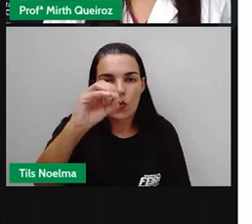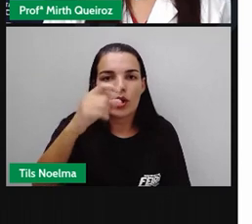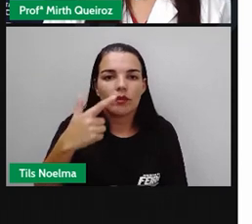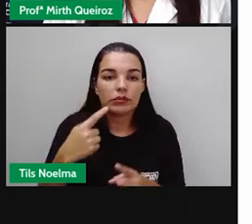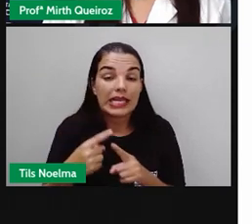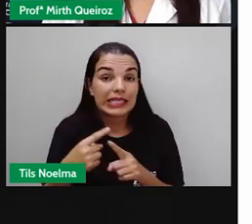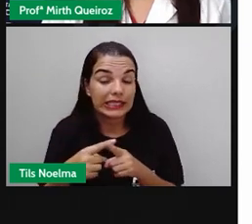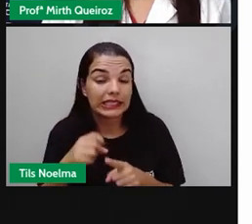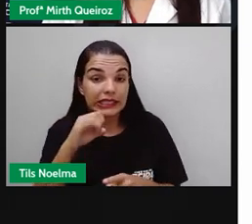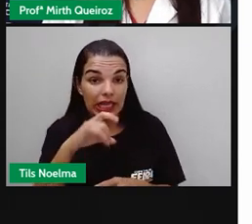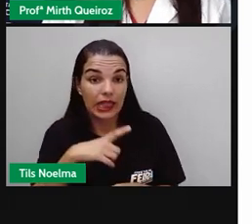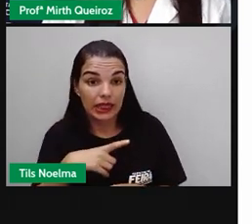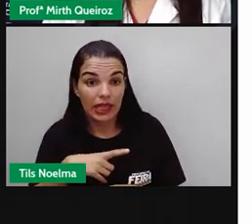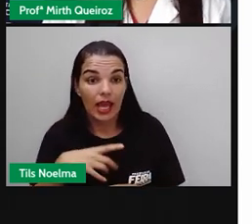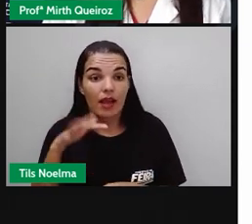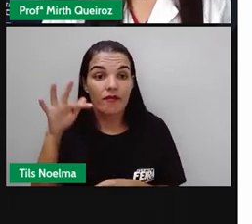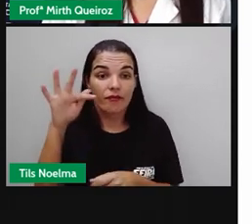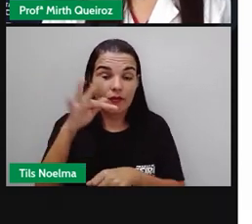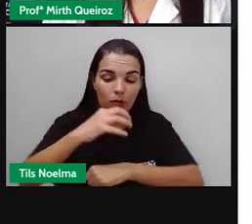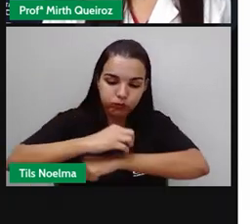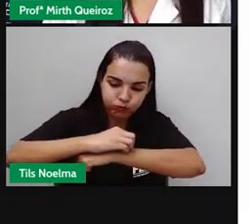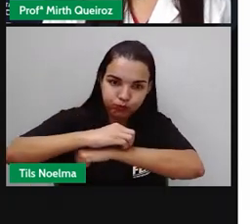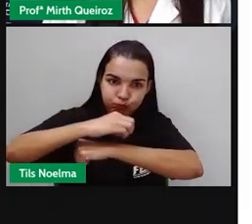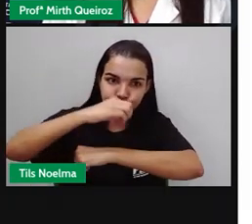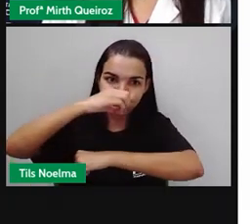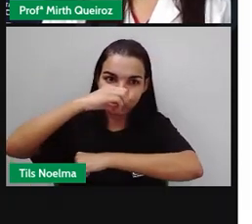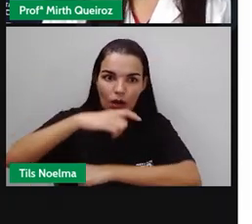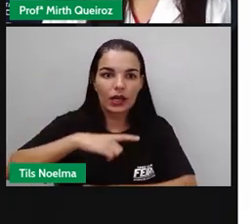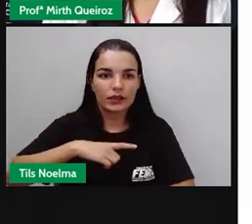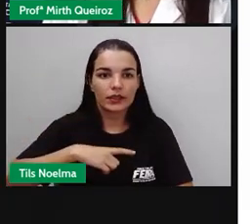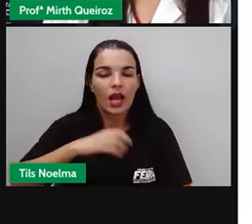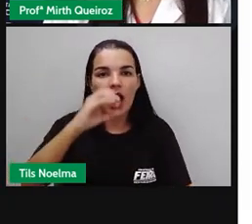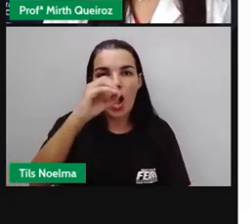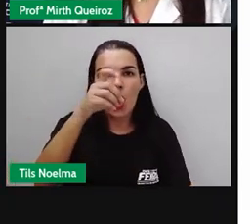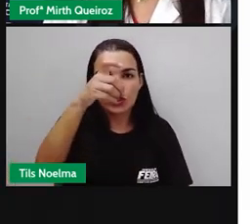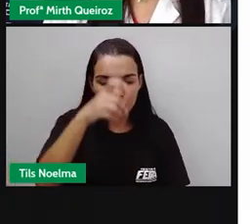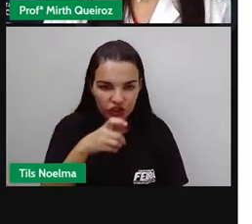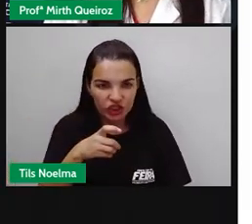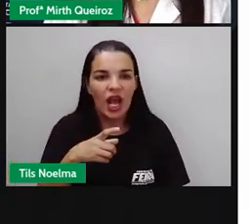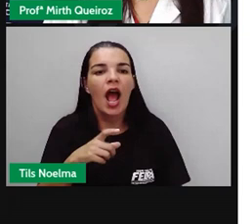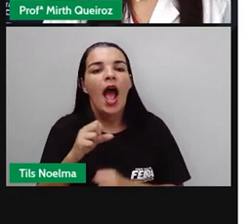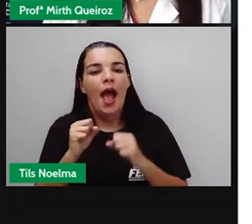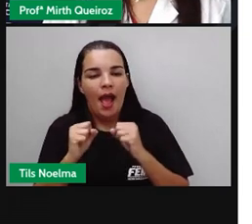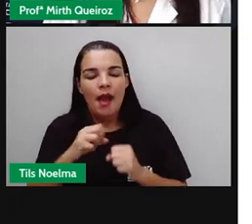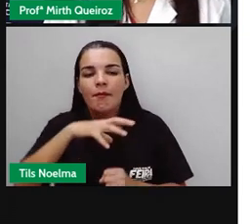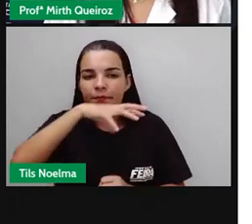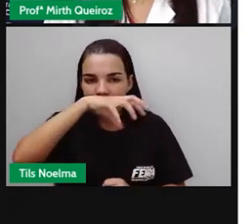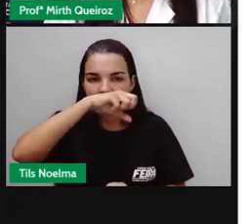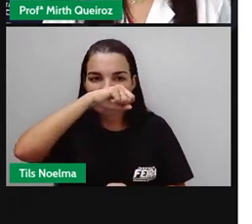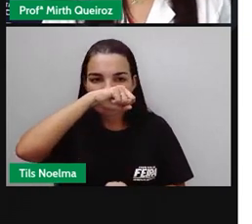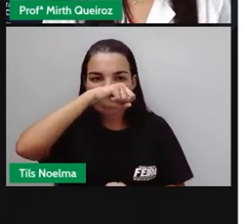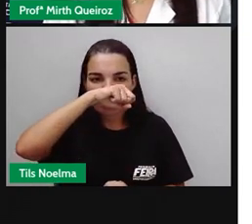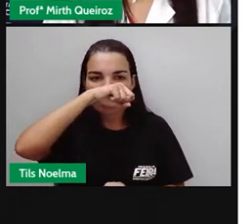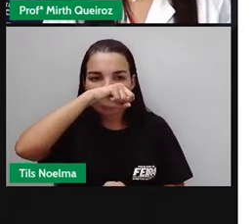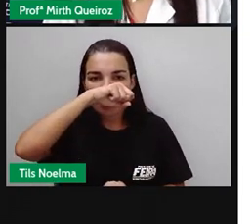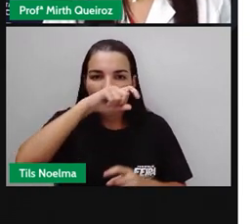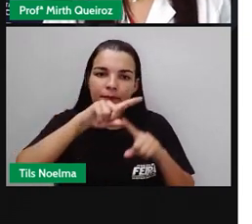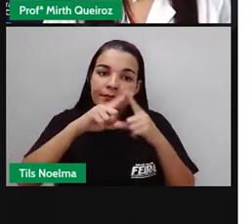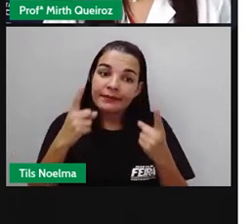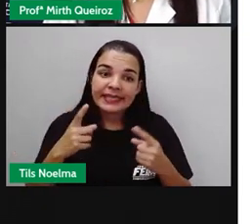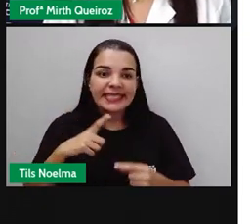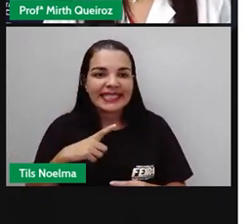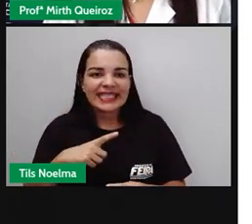presença do oxigênio, aí a gente vai chamar de fermentação aeróbica, seria o caso, né? Mas nesse caso aí,